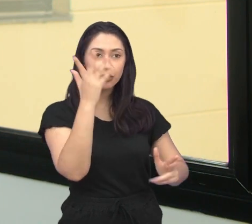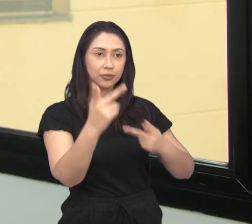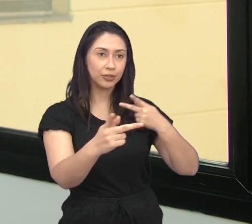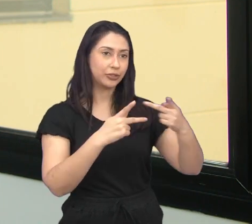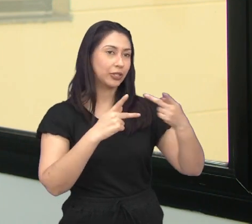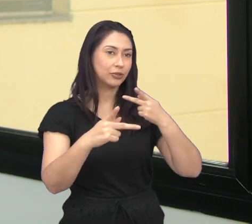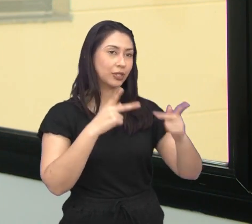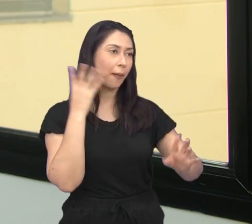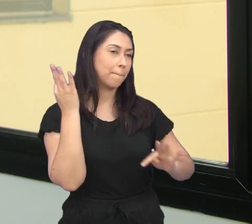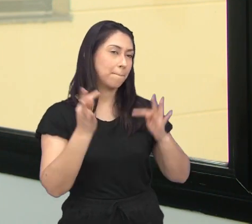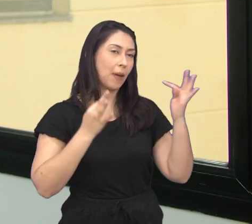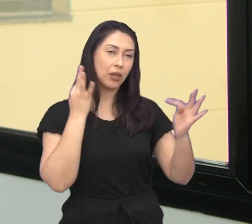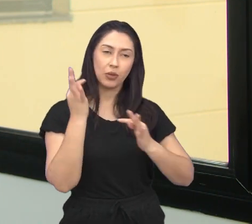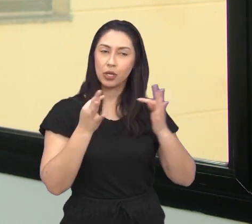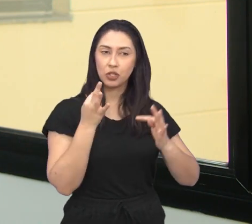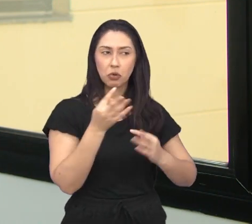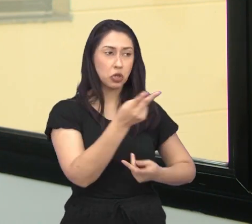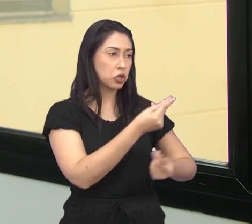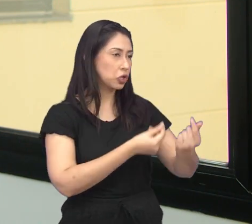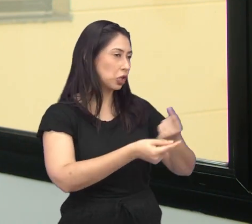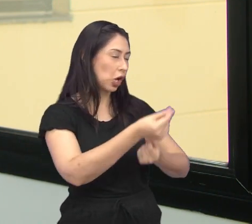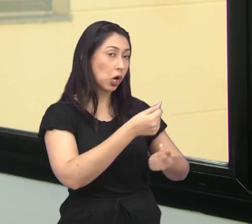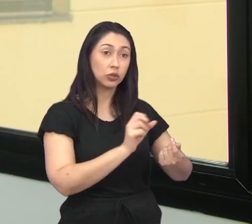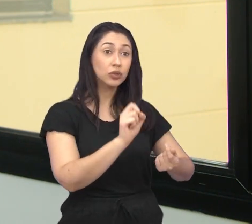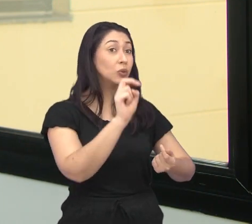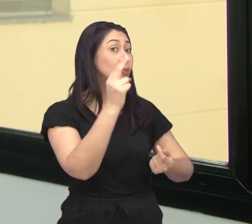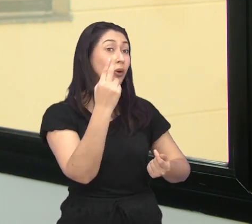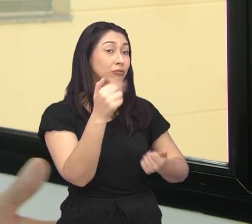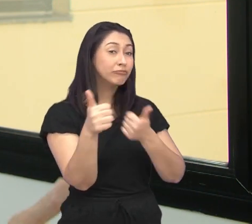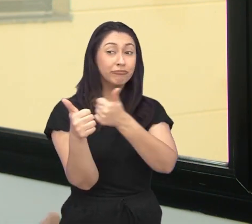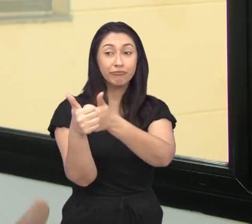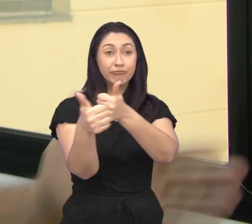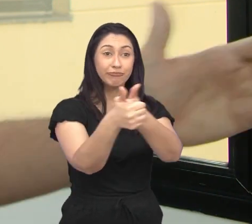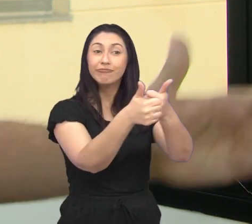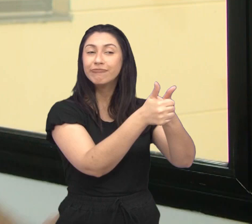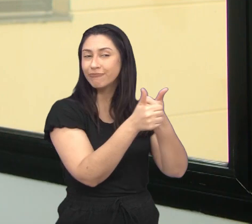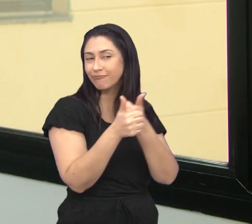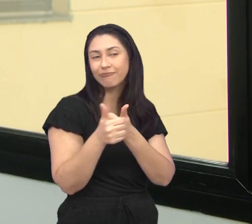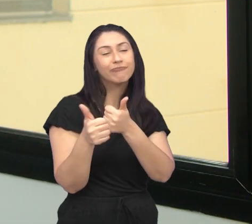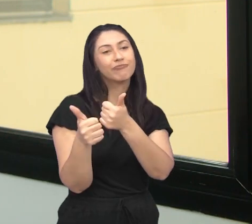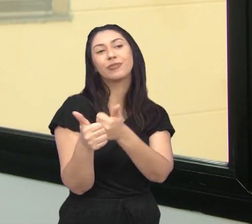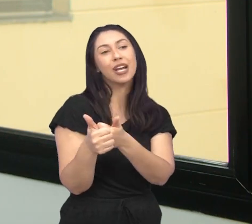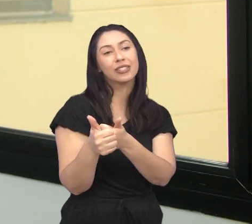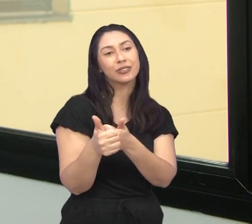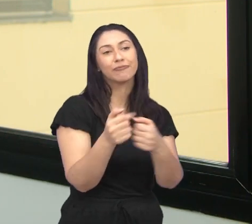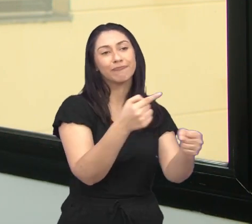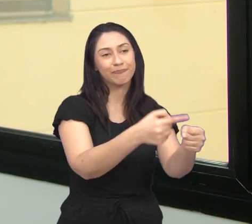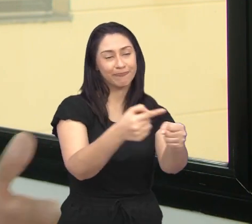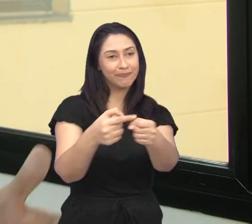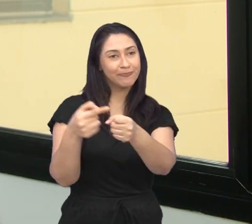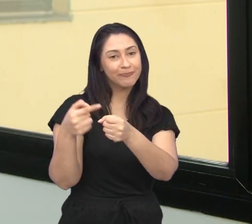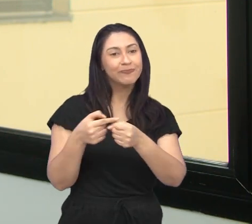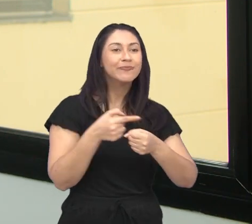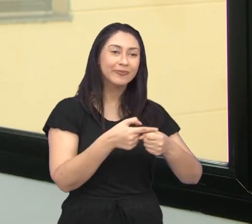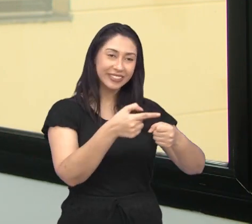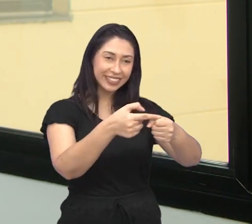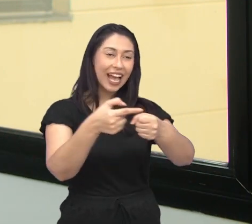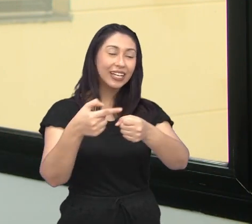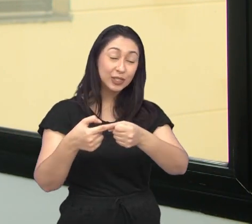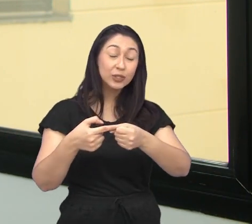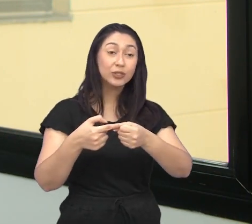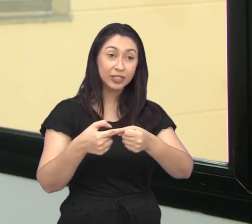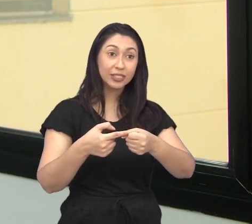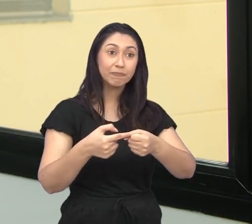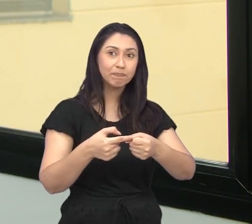mais fácil aqui à nossa cidade para fazer turismo, seja de negócios ou turismo pela proximidade que os outros campos têm de outras